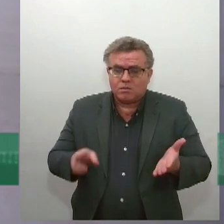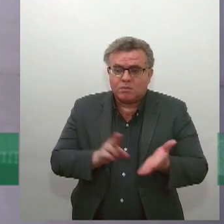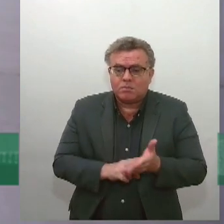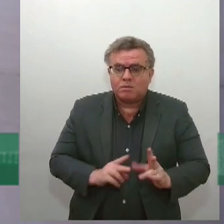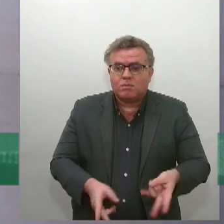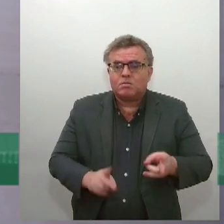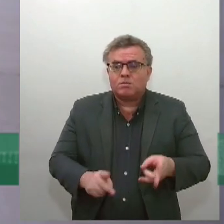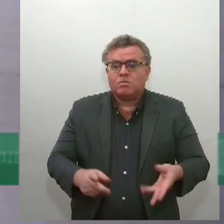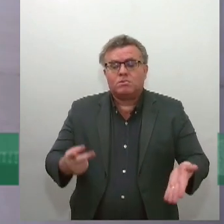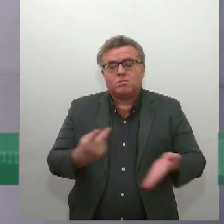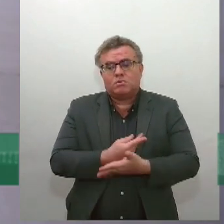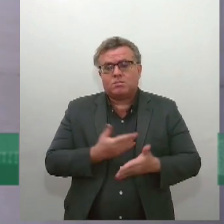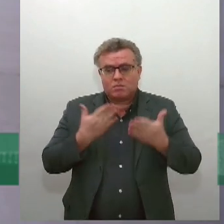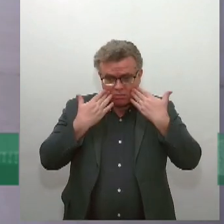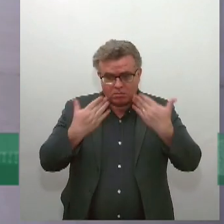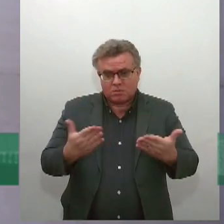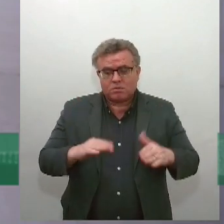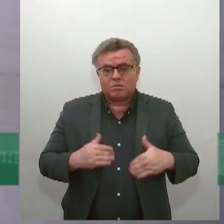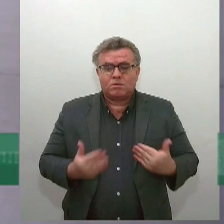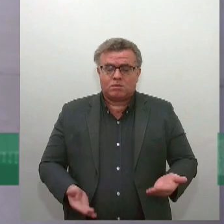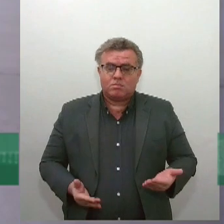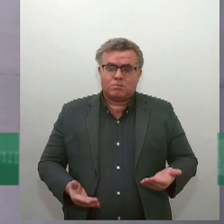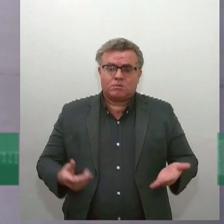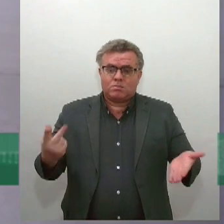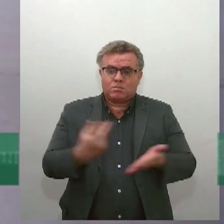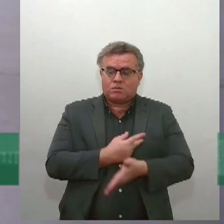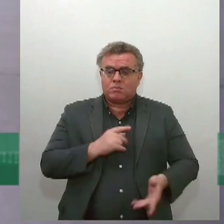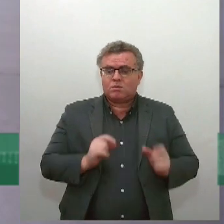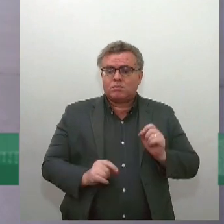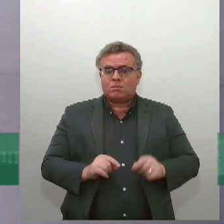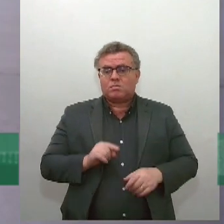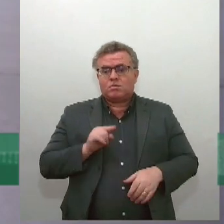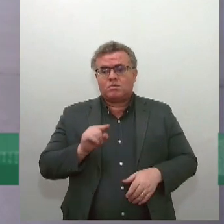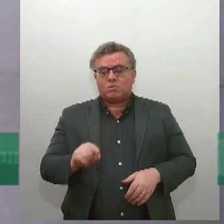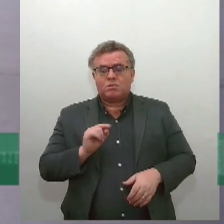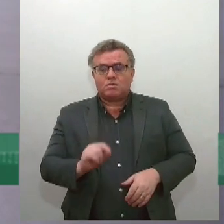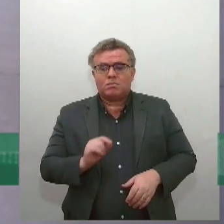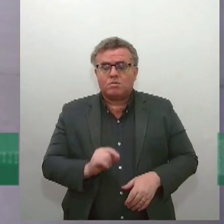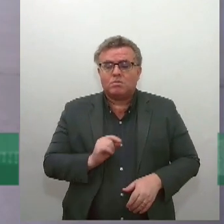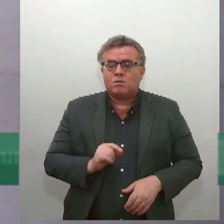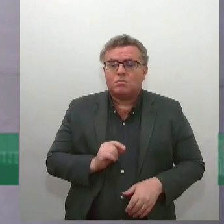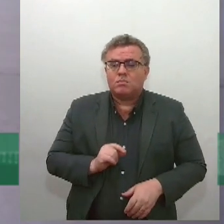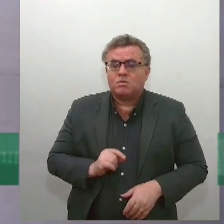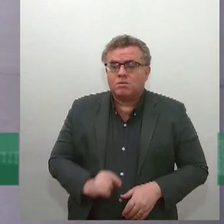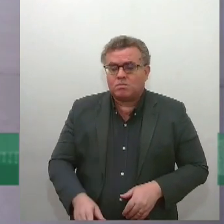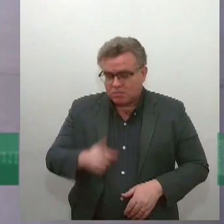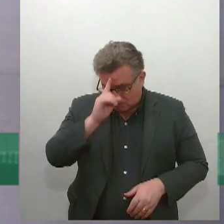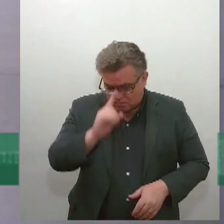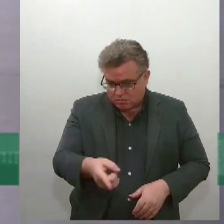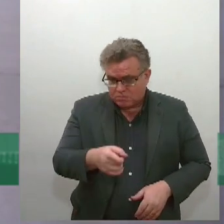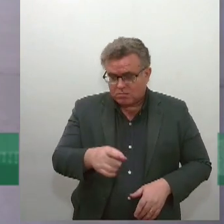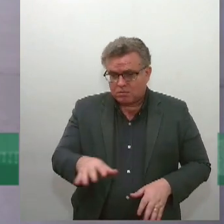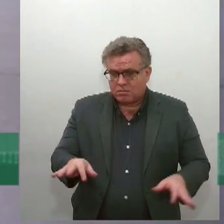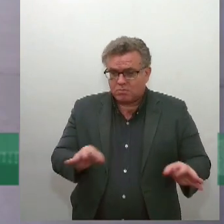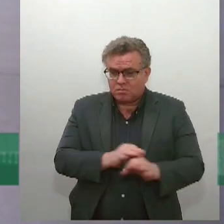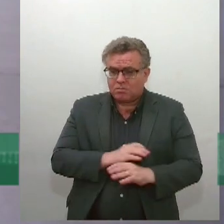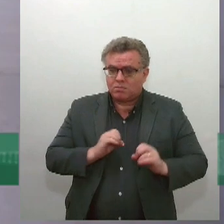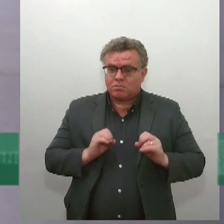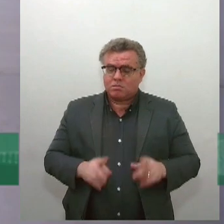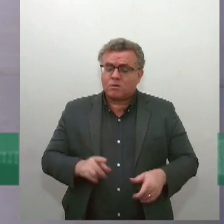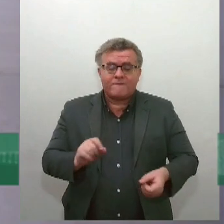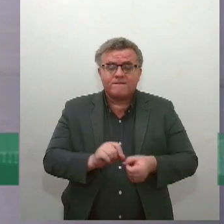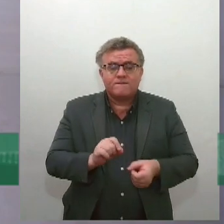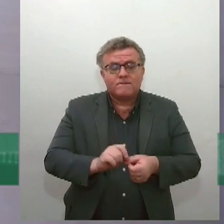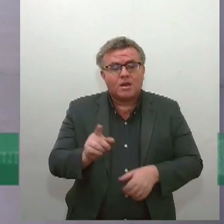afirmado, às vezes acontece em casa, quando você dá uma ordem, digamos, para um filho, não faça isso, não tire o seu sapato da